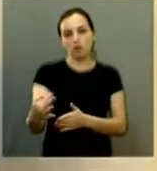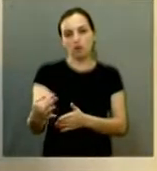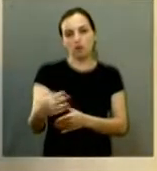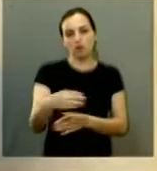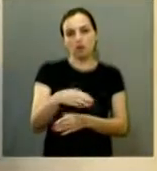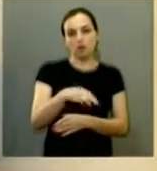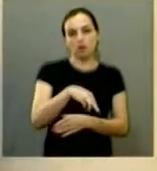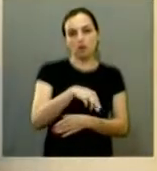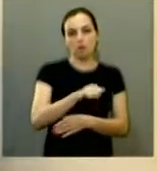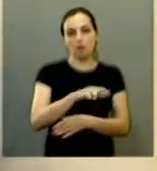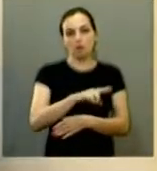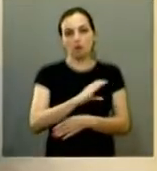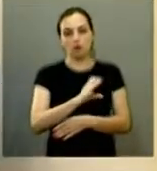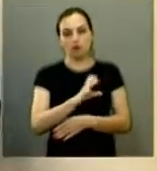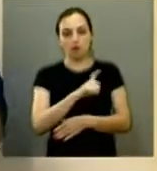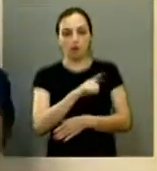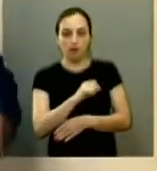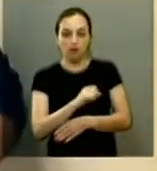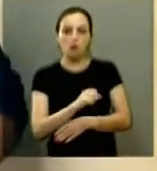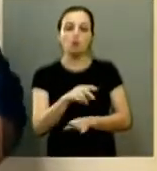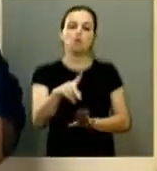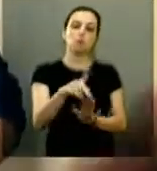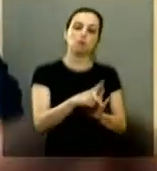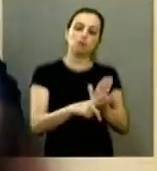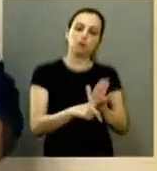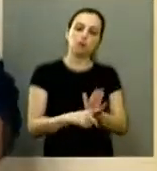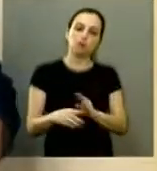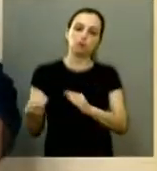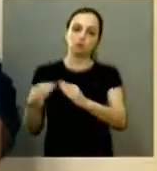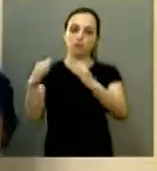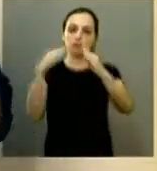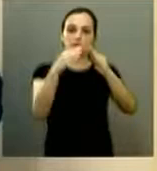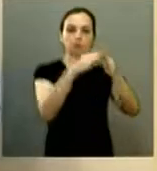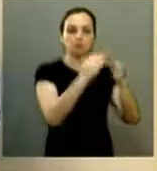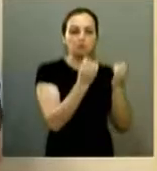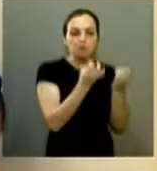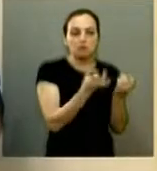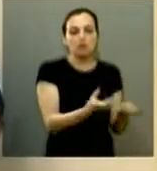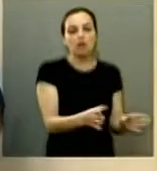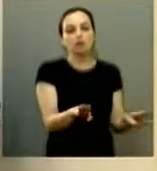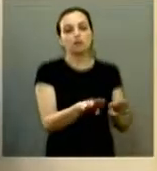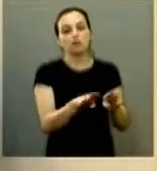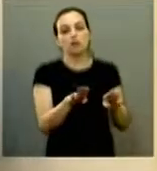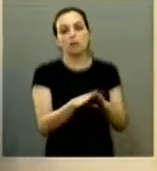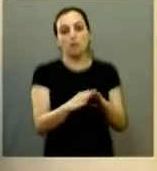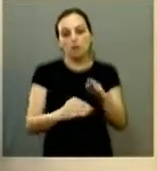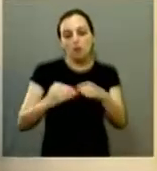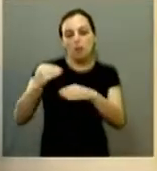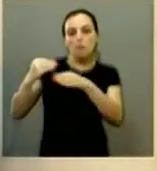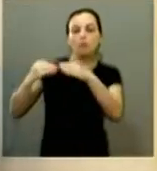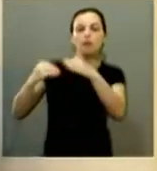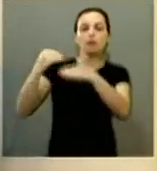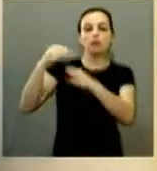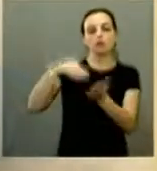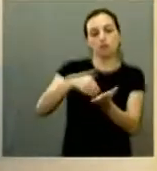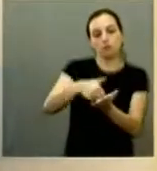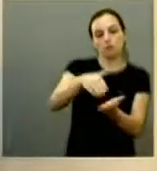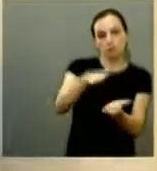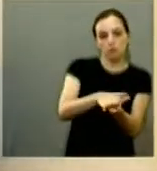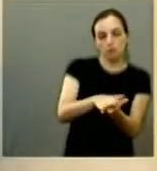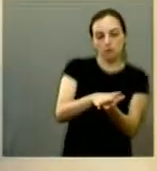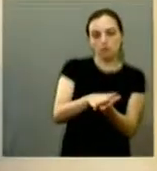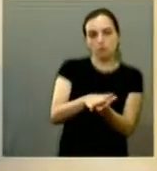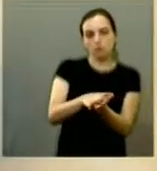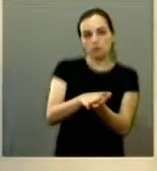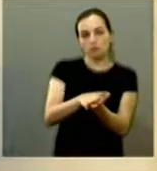então ele vai me achar semana vai vir o projeto das casas abandonadas também para aumentar efetivamente as multas fortes